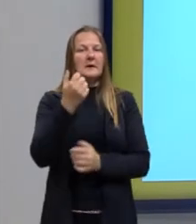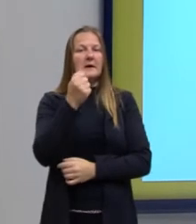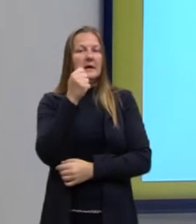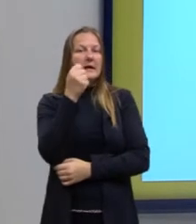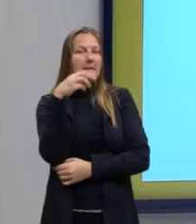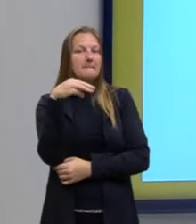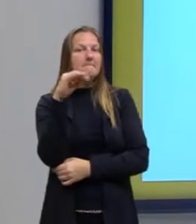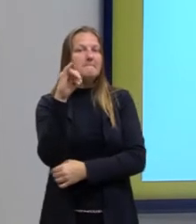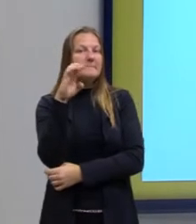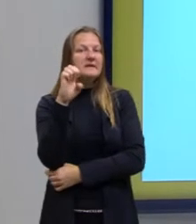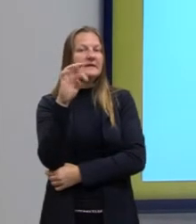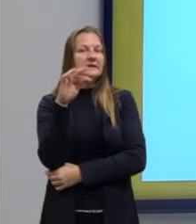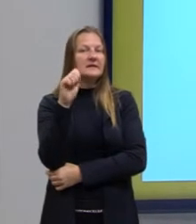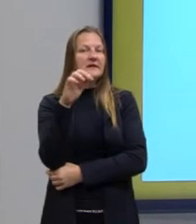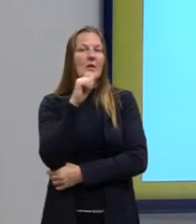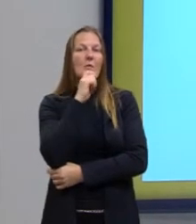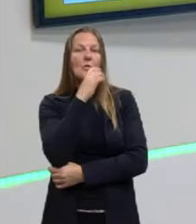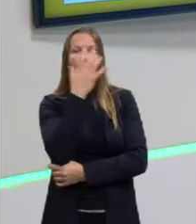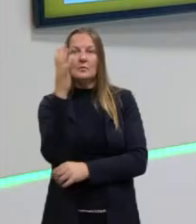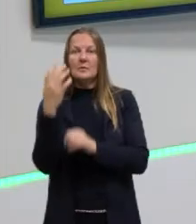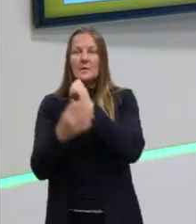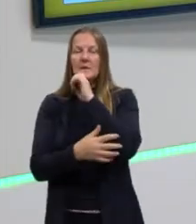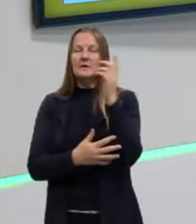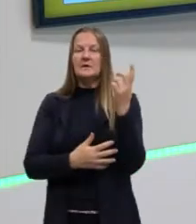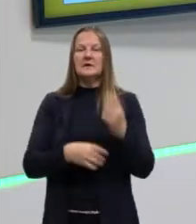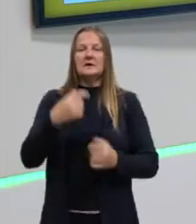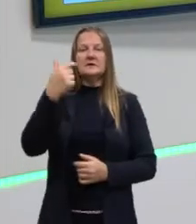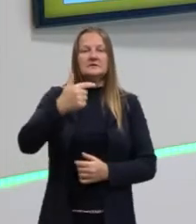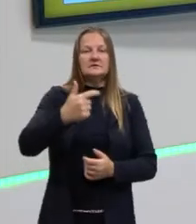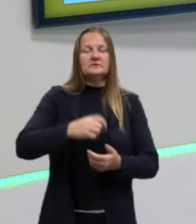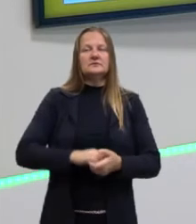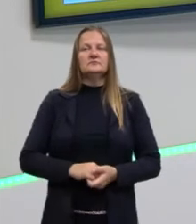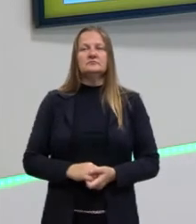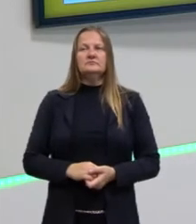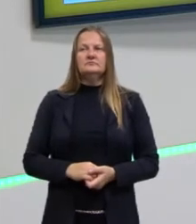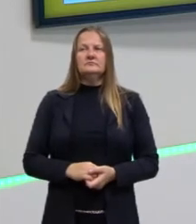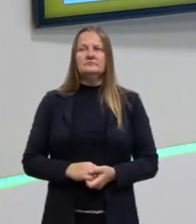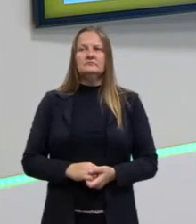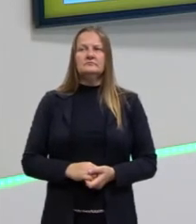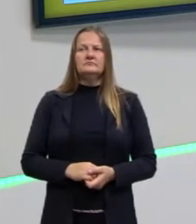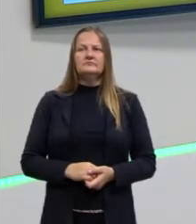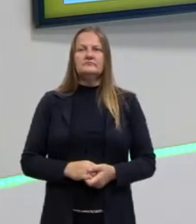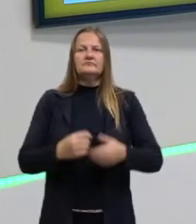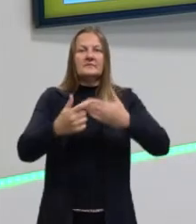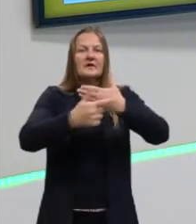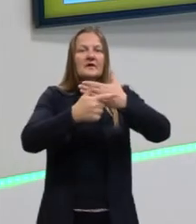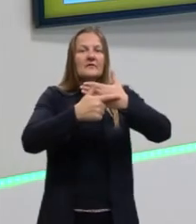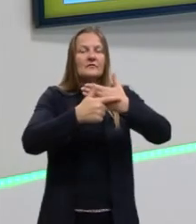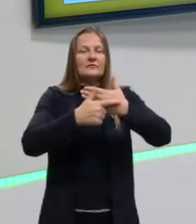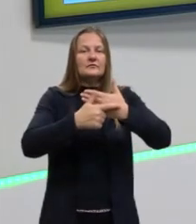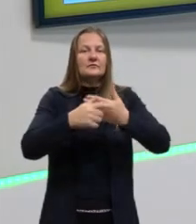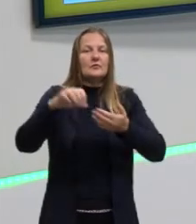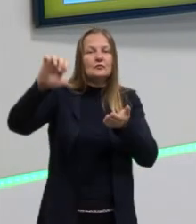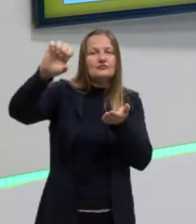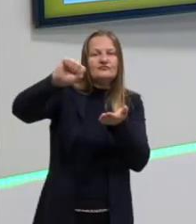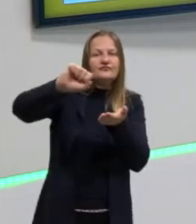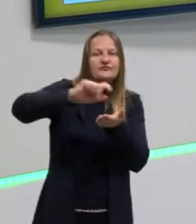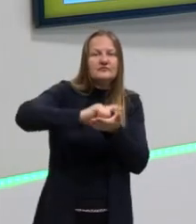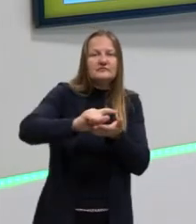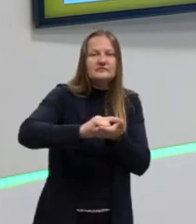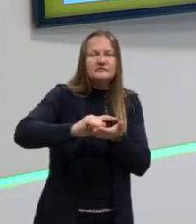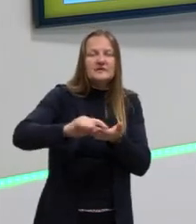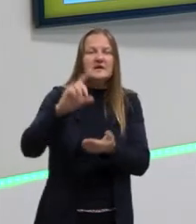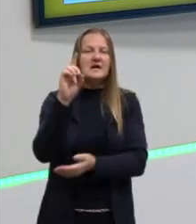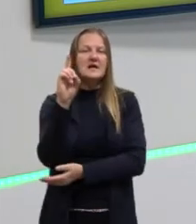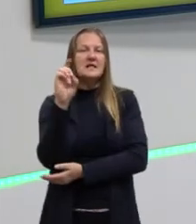certo? E a segunda palavra-chave seria, então, a função dos biosurfactantes, o